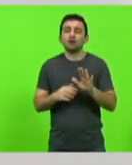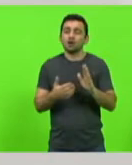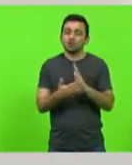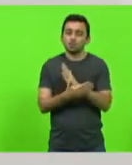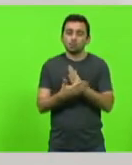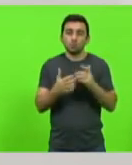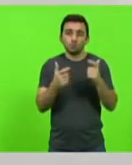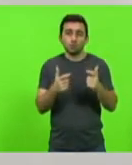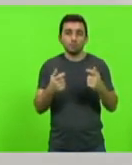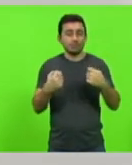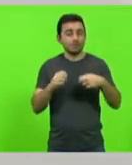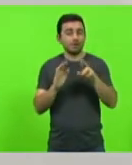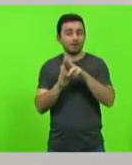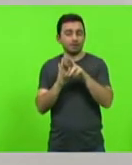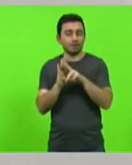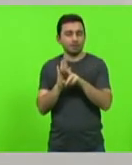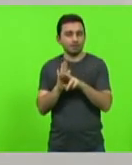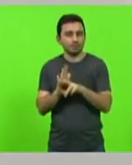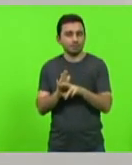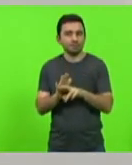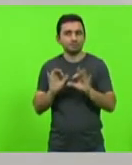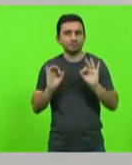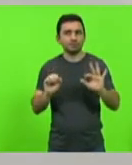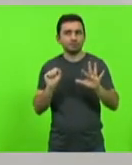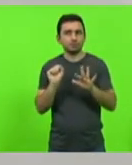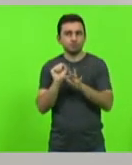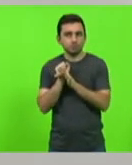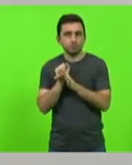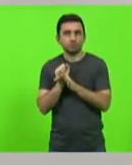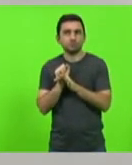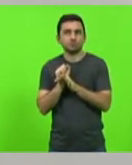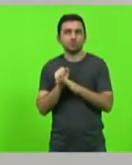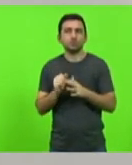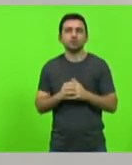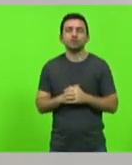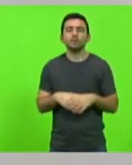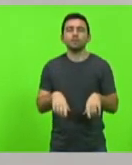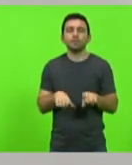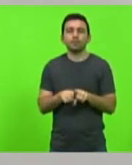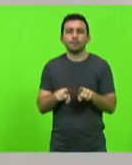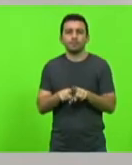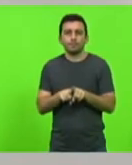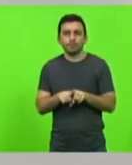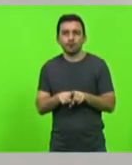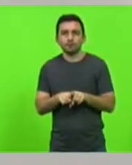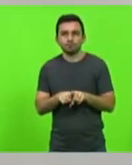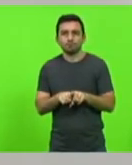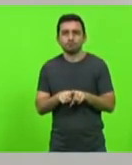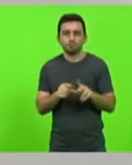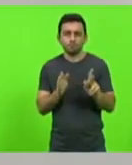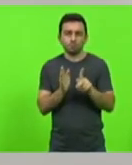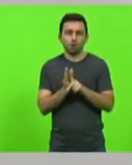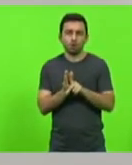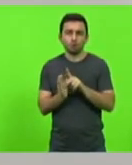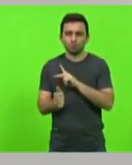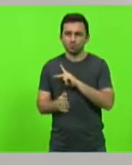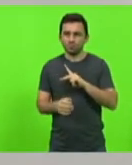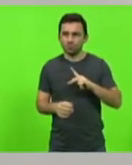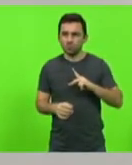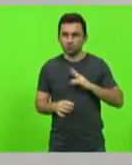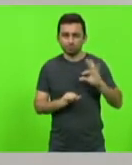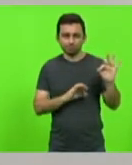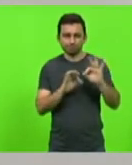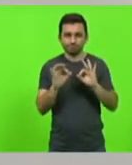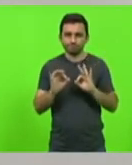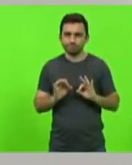feitos dentro das regras de segurança viária, que os instrumentos públicos ali colocados possam, de fato,